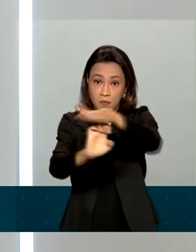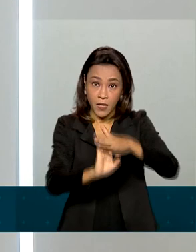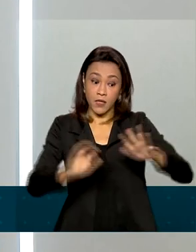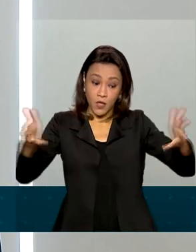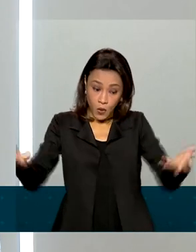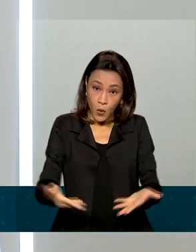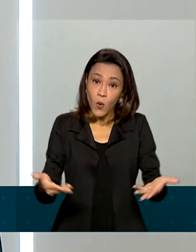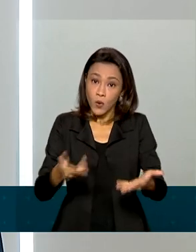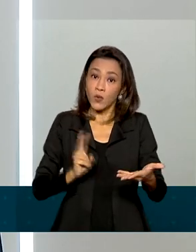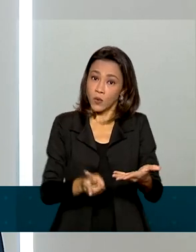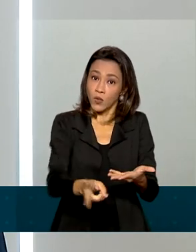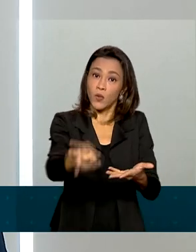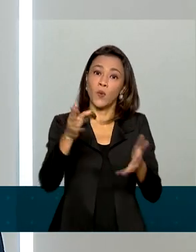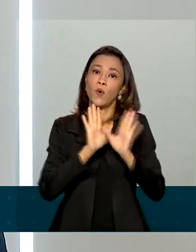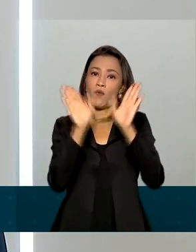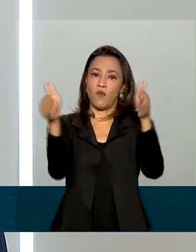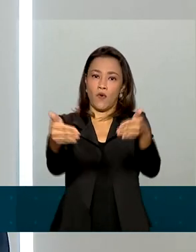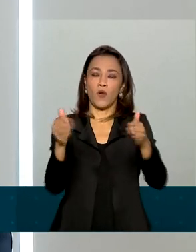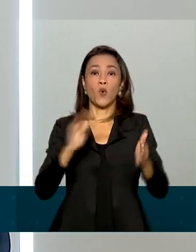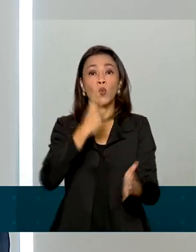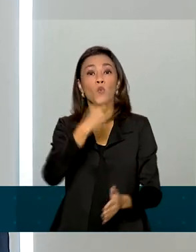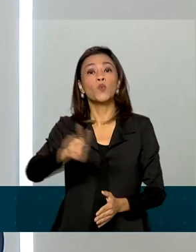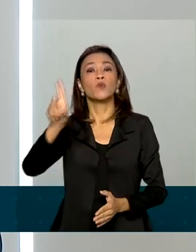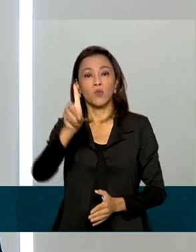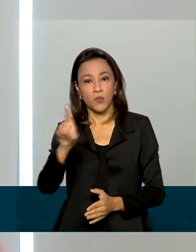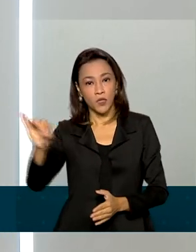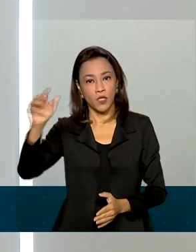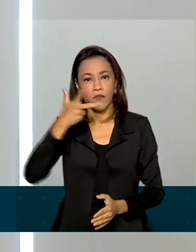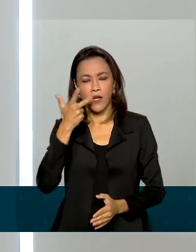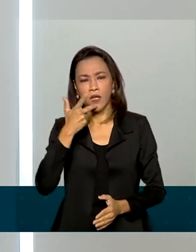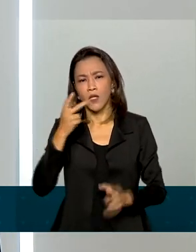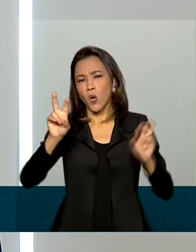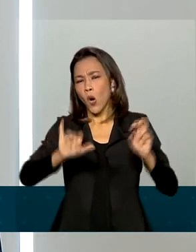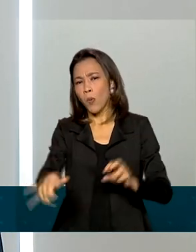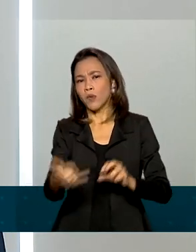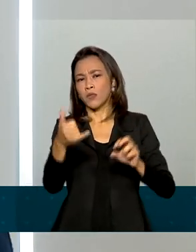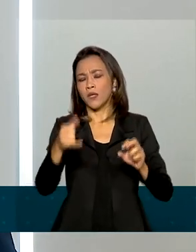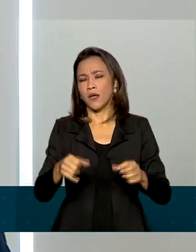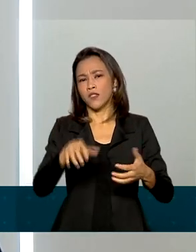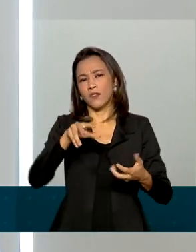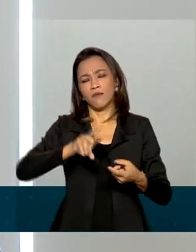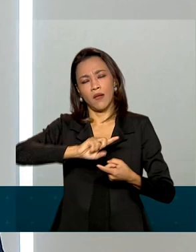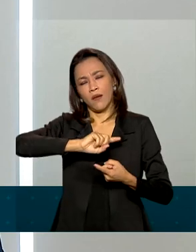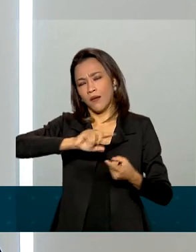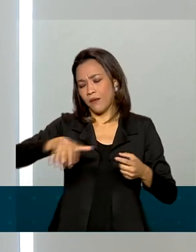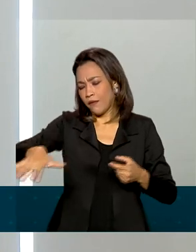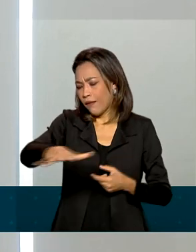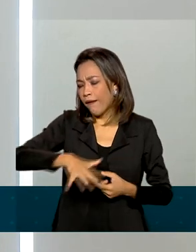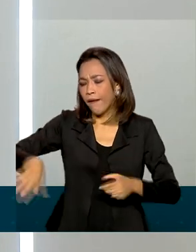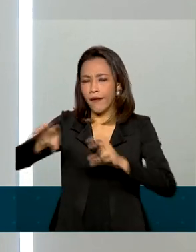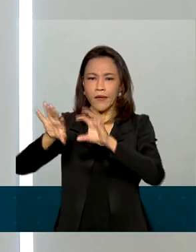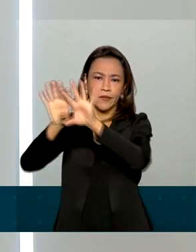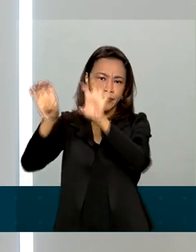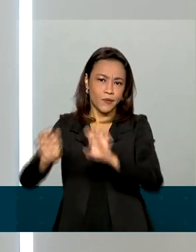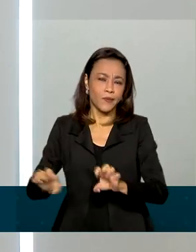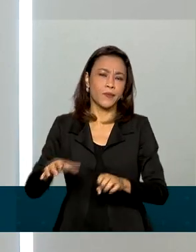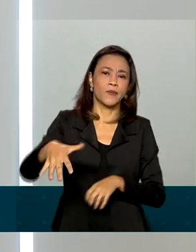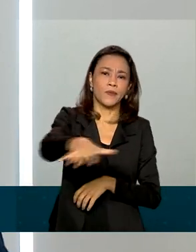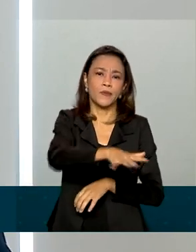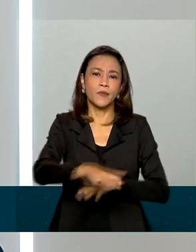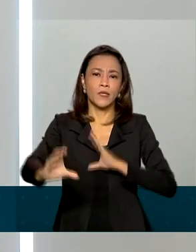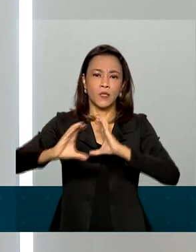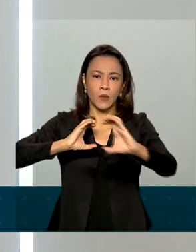é seu último dia, falando justamente das oportunidades nos mais diversos setores, de infraestrutura, telecomunicações,